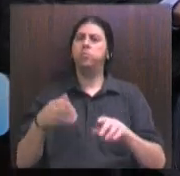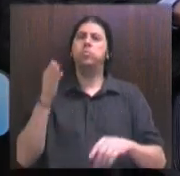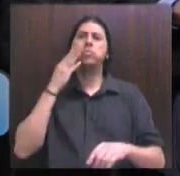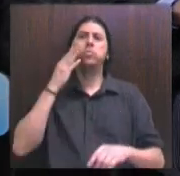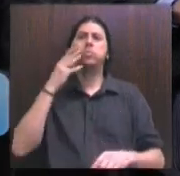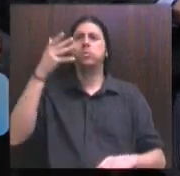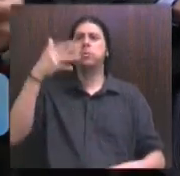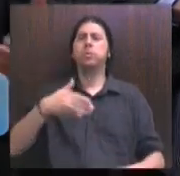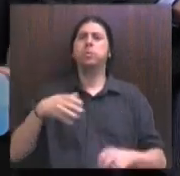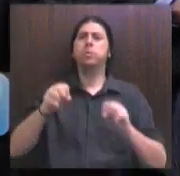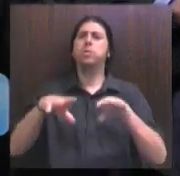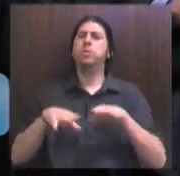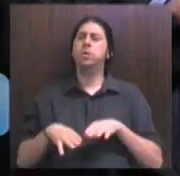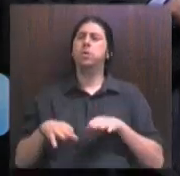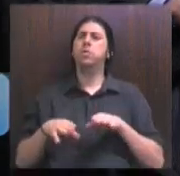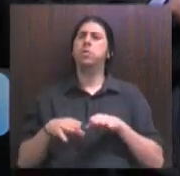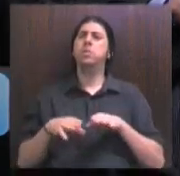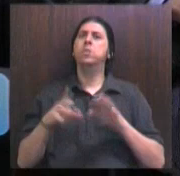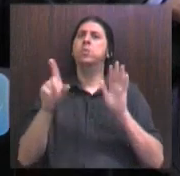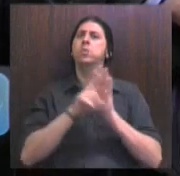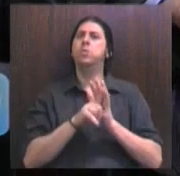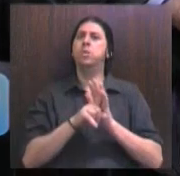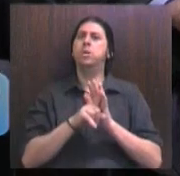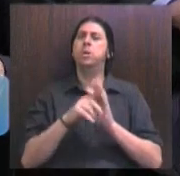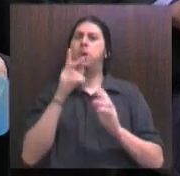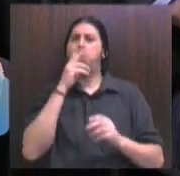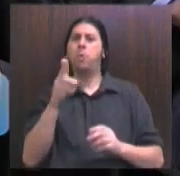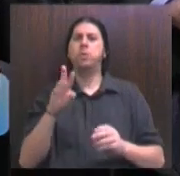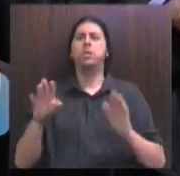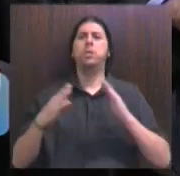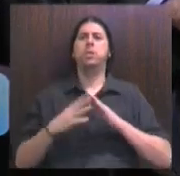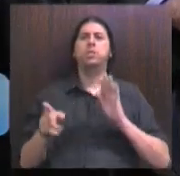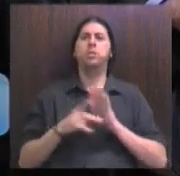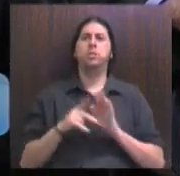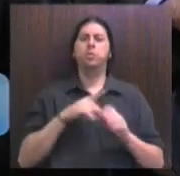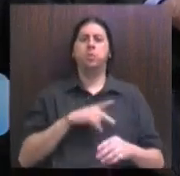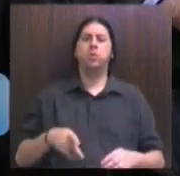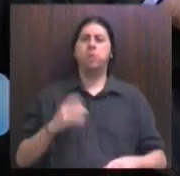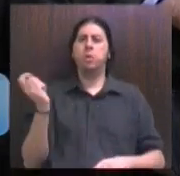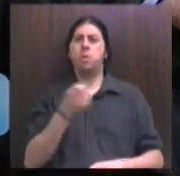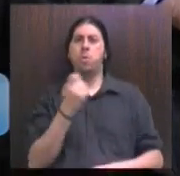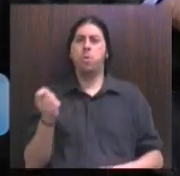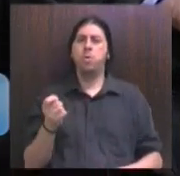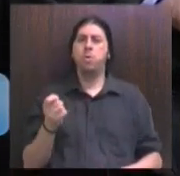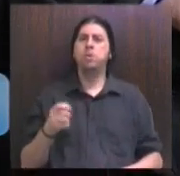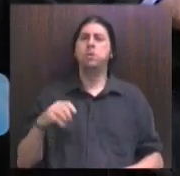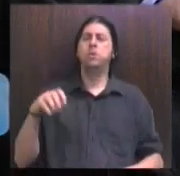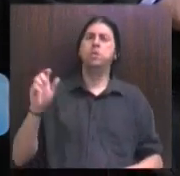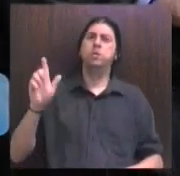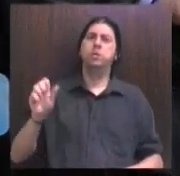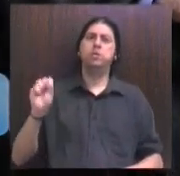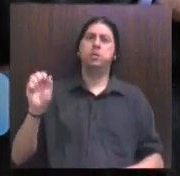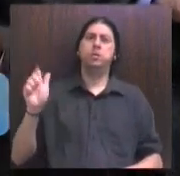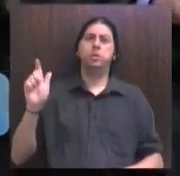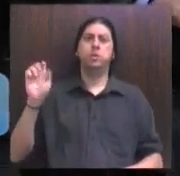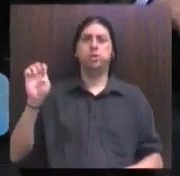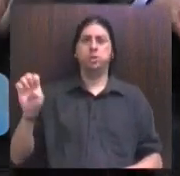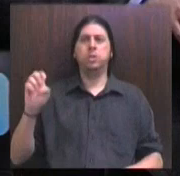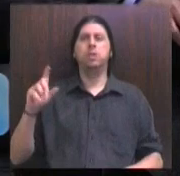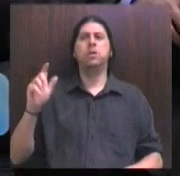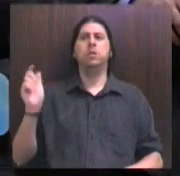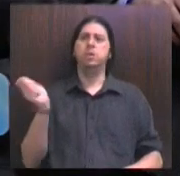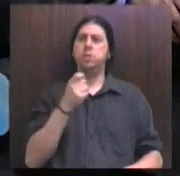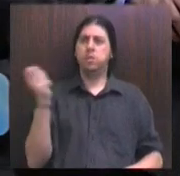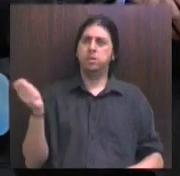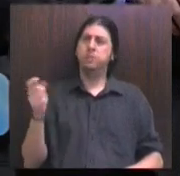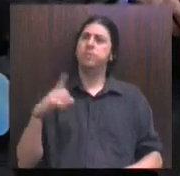do Povo Gaúcho, à Assembleia Legislativa ao CENG-RS. Parabéns à direção e a